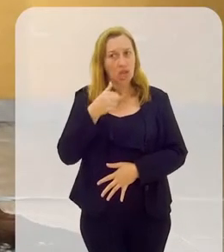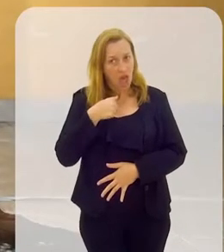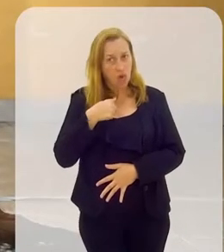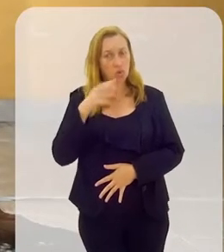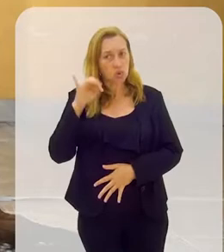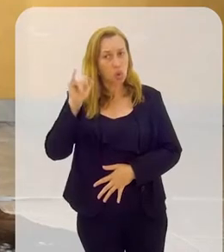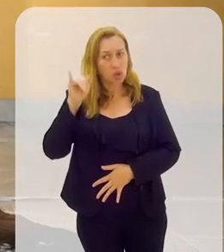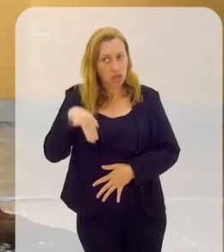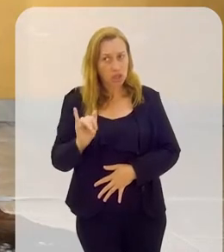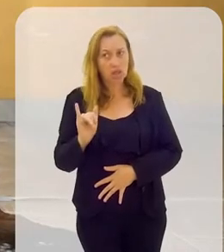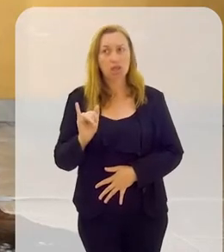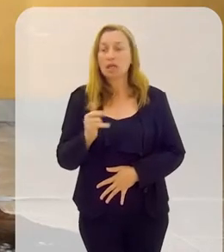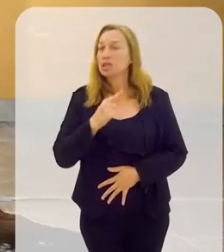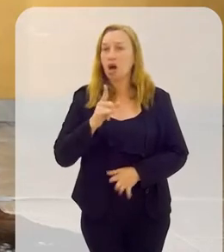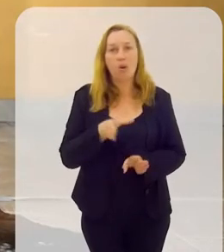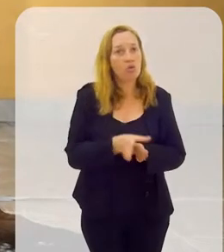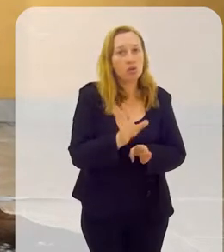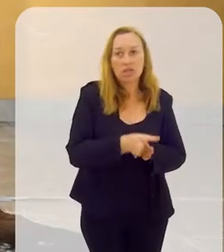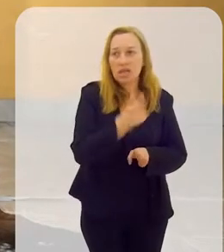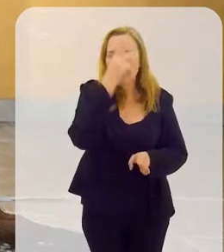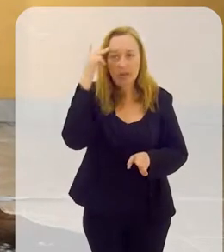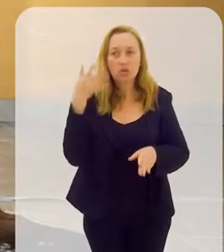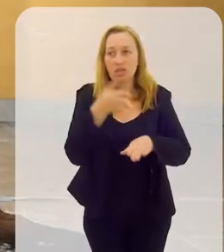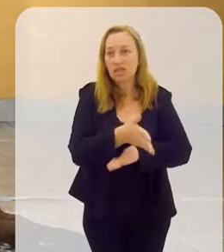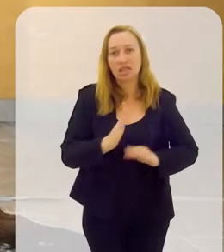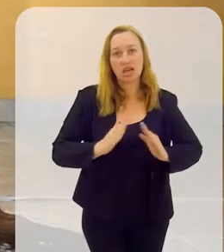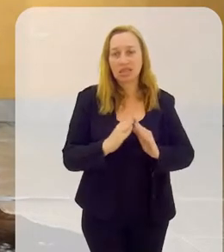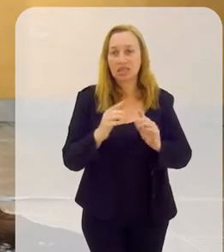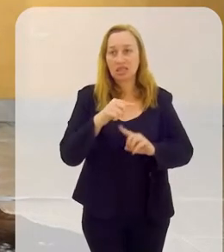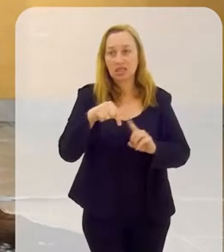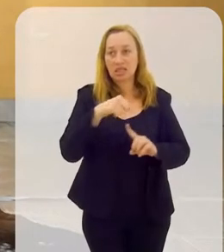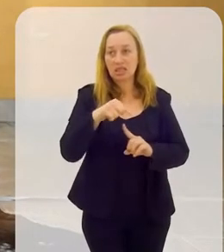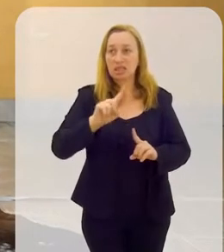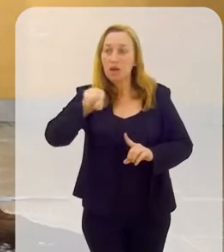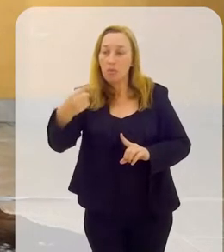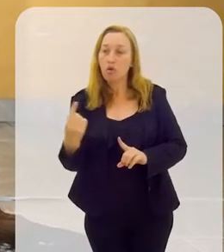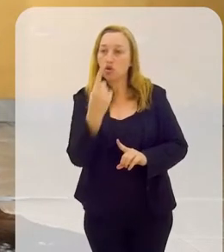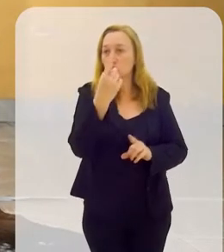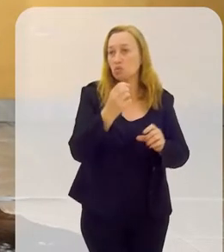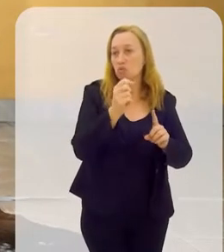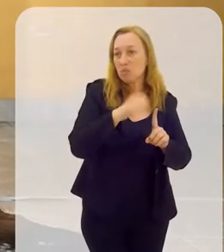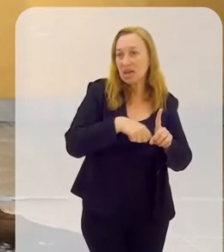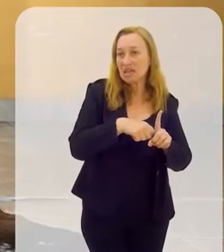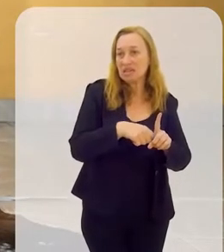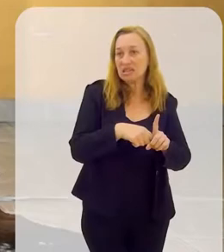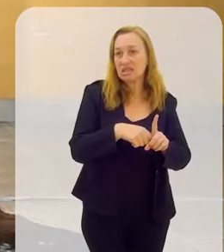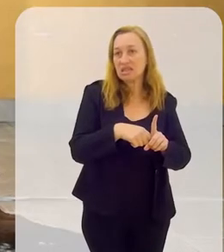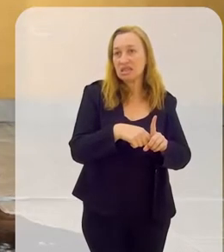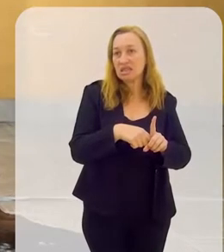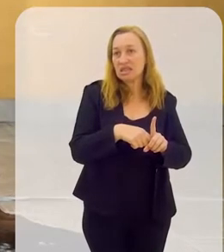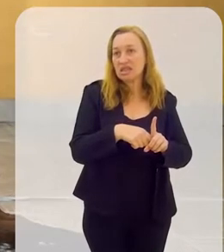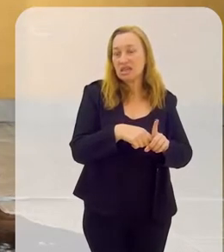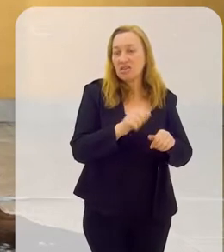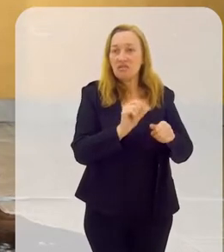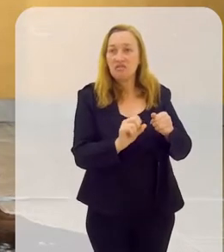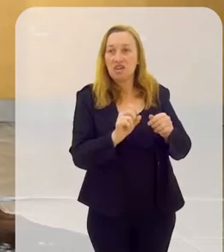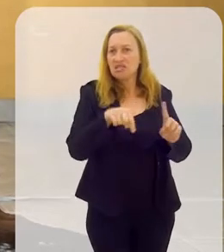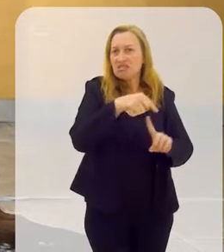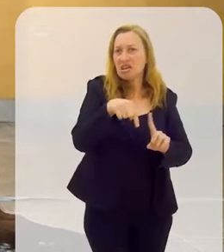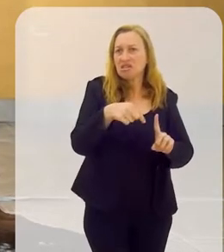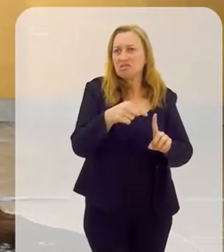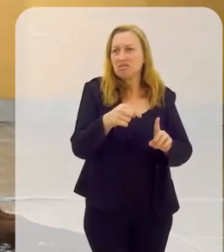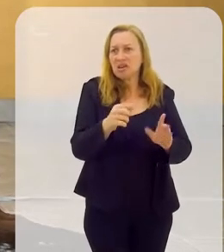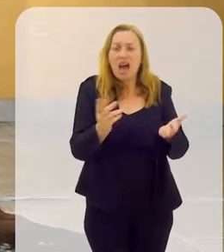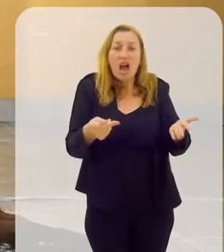Fondo do Shoguian, não aconselho a pessoa a entrar para uma casa de santo, daqui a um mês, ah, não entrou para casa, fez santo.